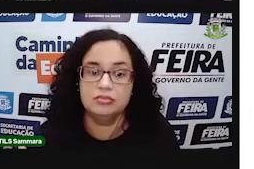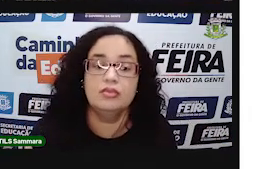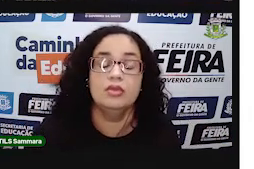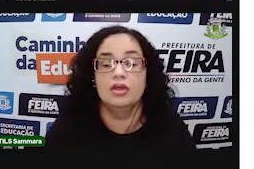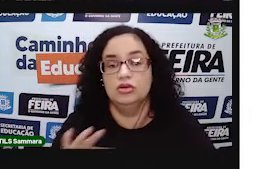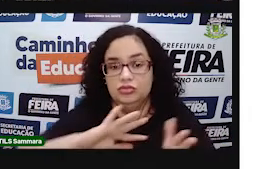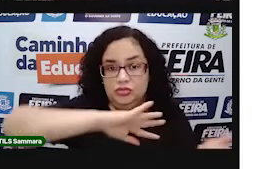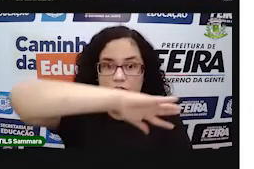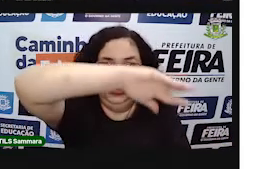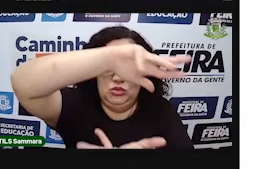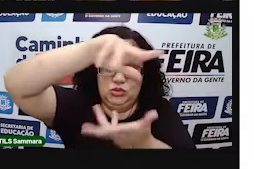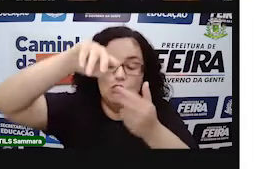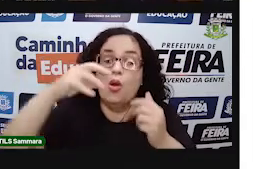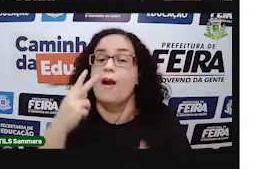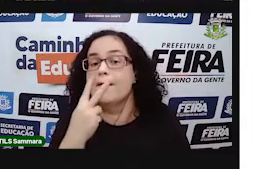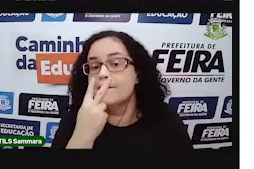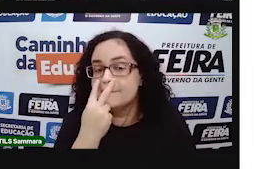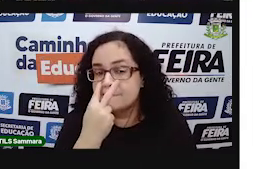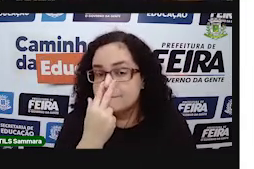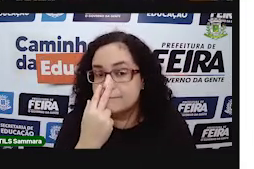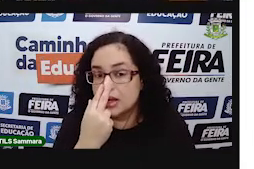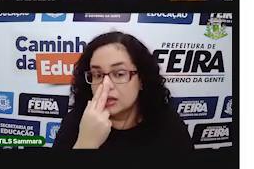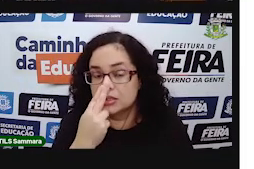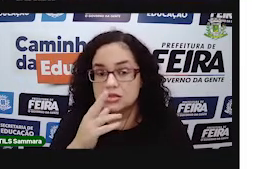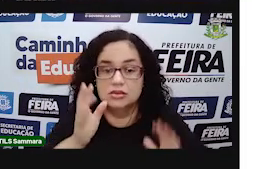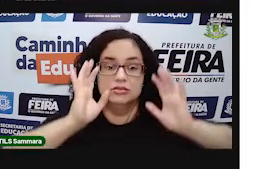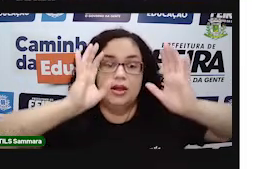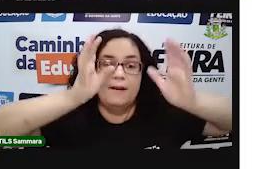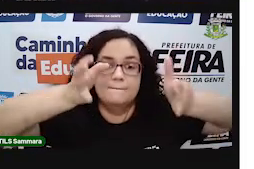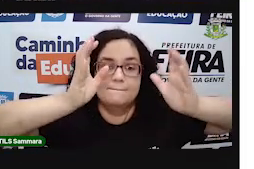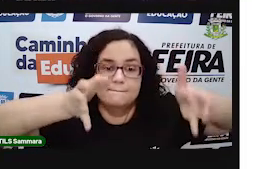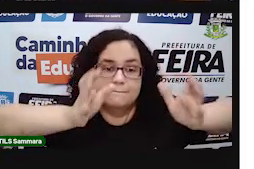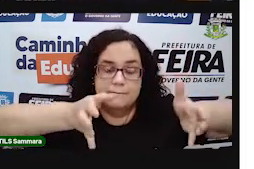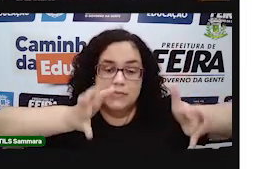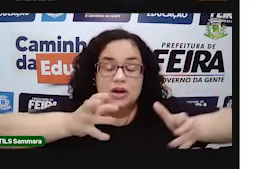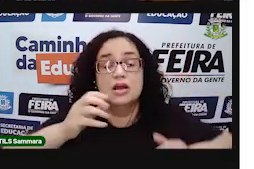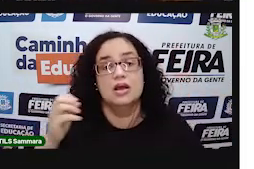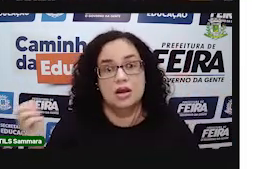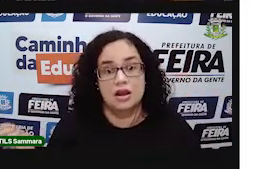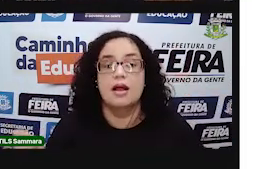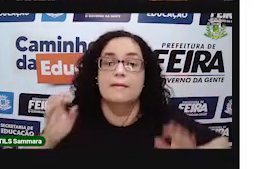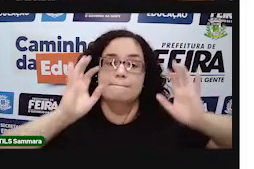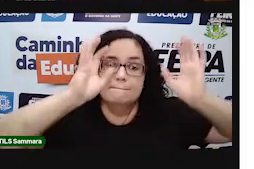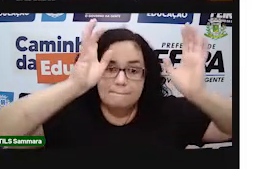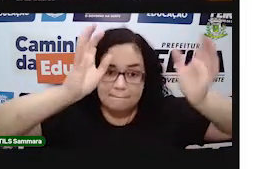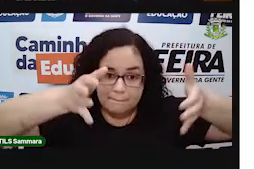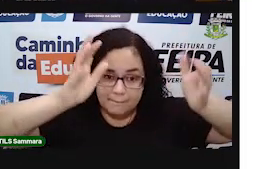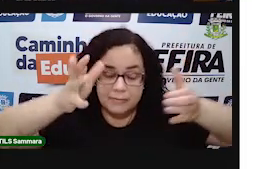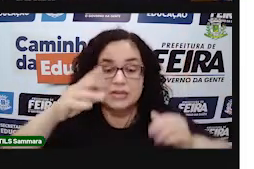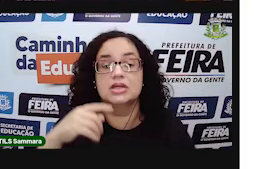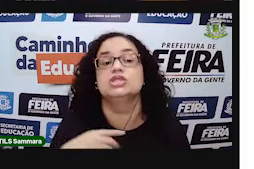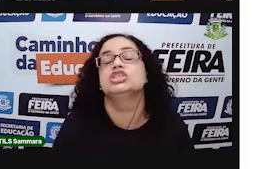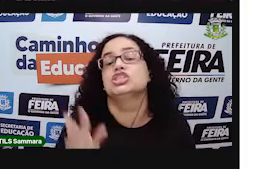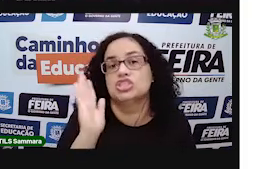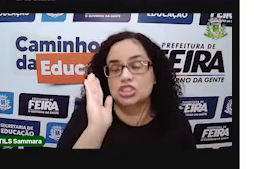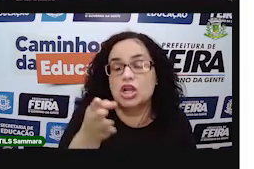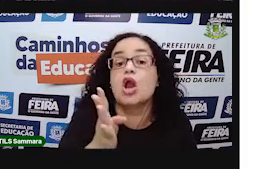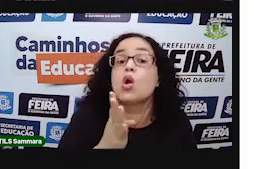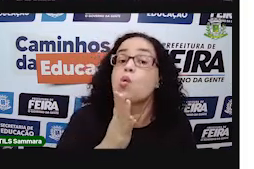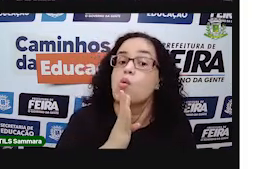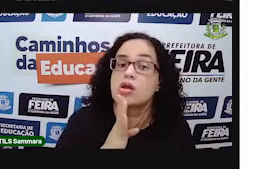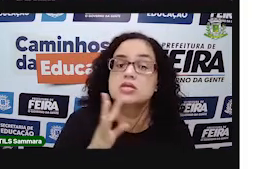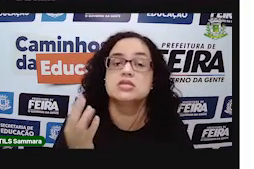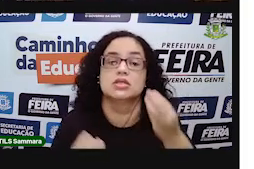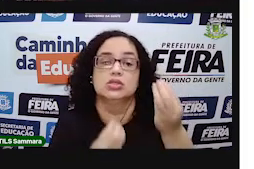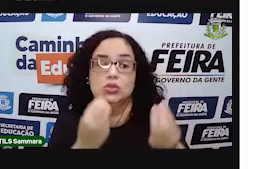planeta é como um formato de uma bola de futebol. Eu sei que a bola de futebol, vocês já conhecem,